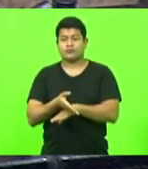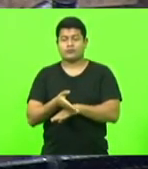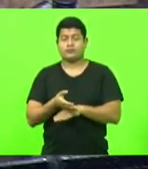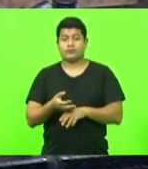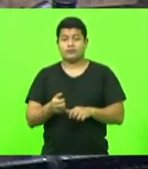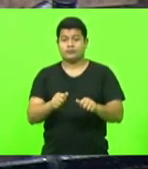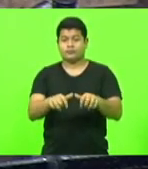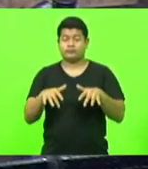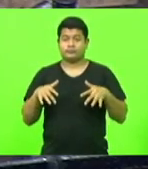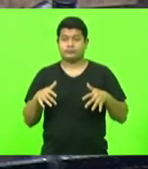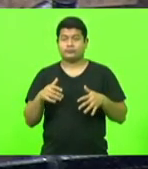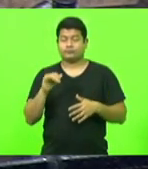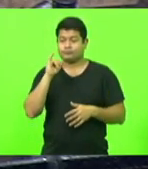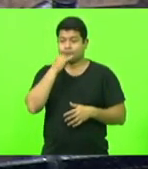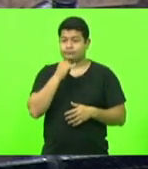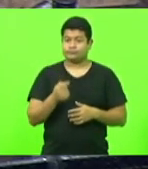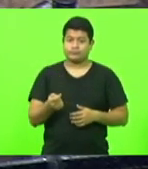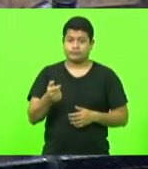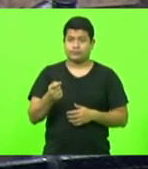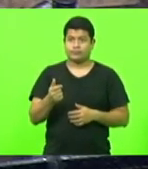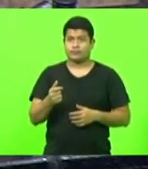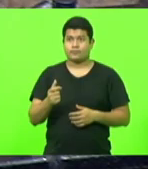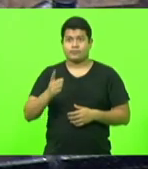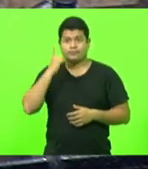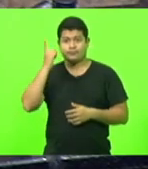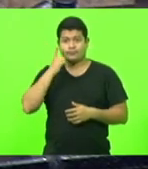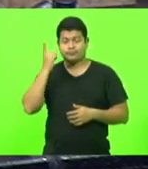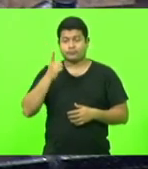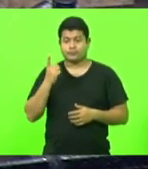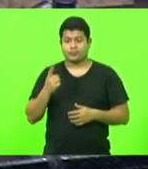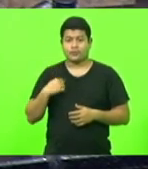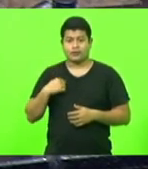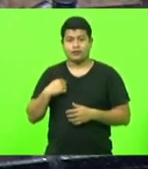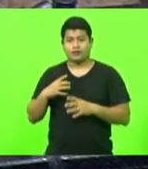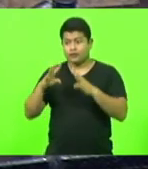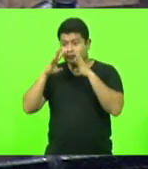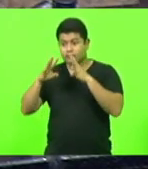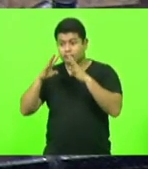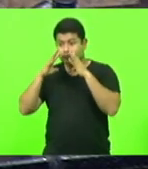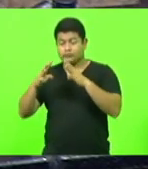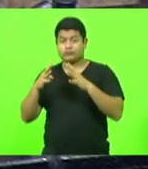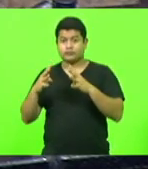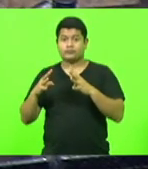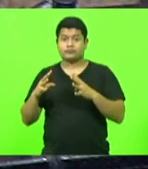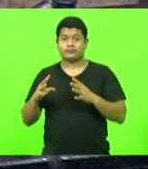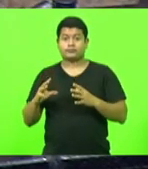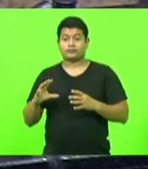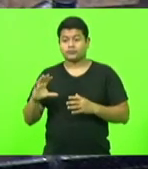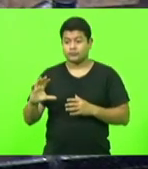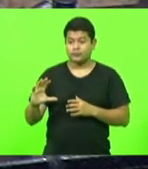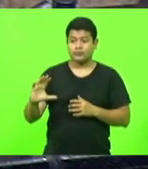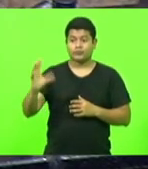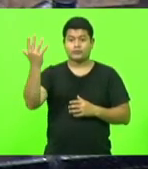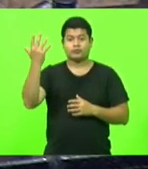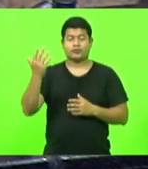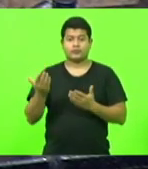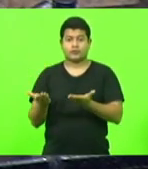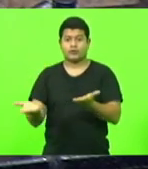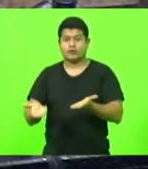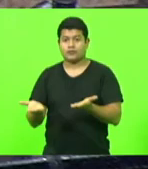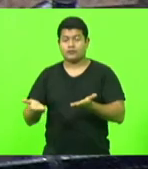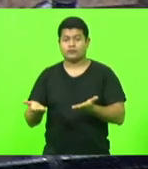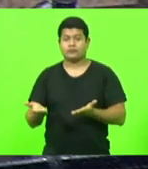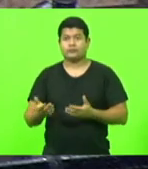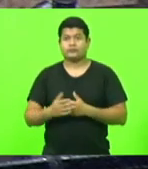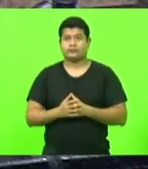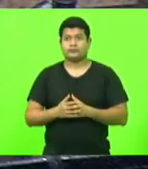Infelizmente, poucos os deputados que dão bola para realmente, para a situação que está acontecendo. E nesses dias